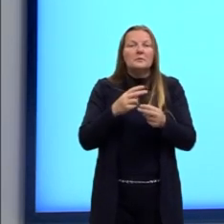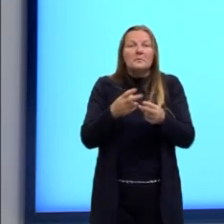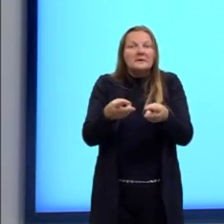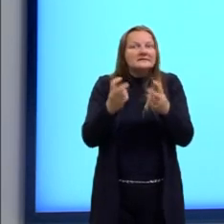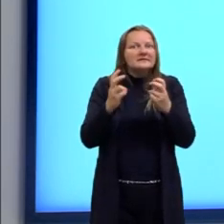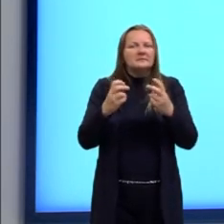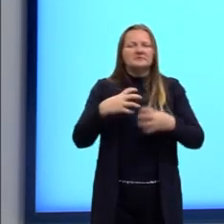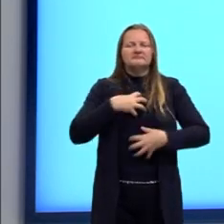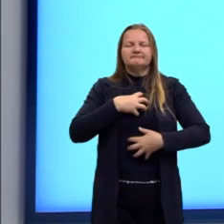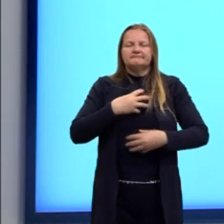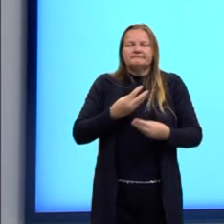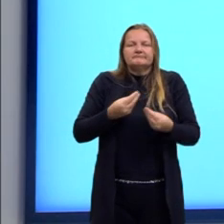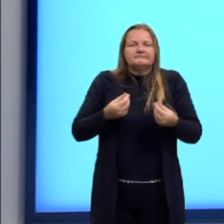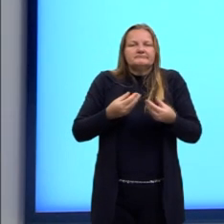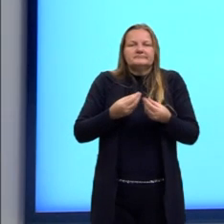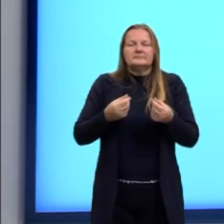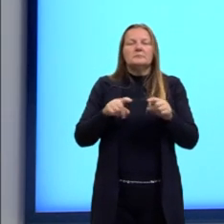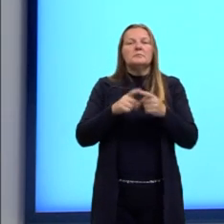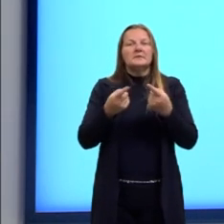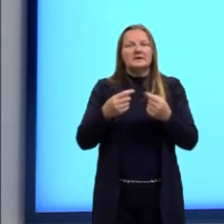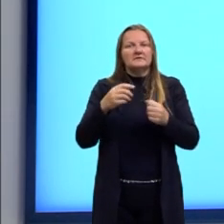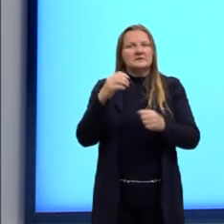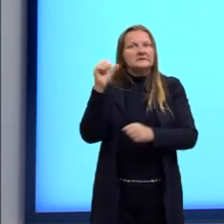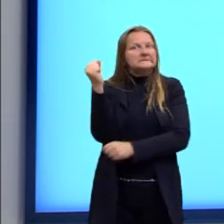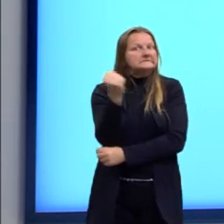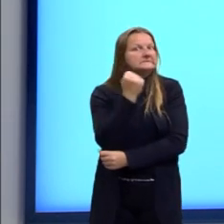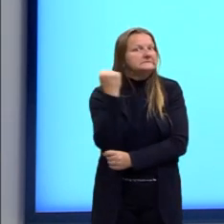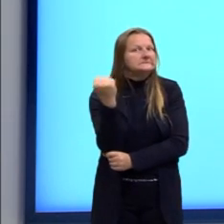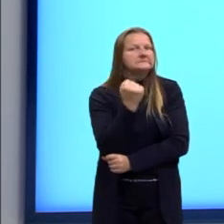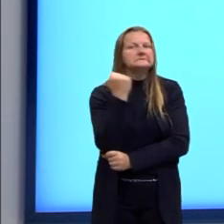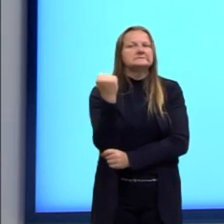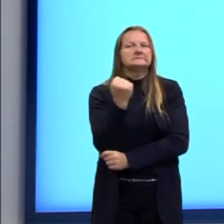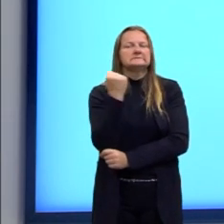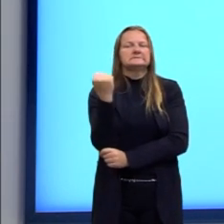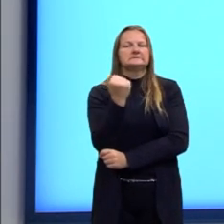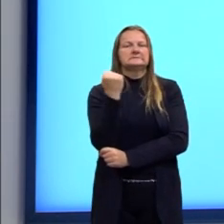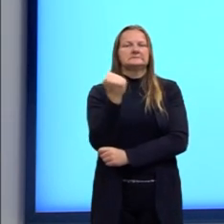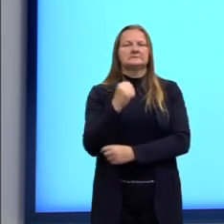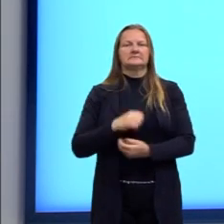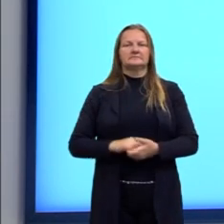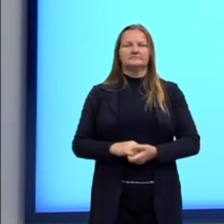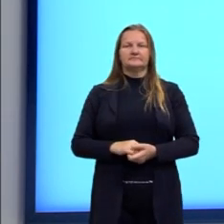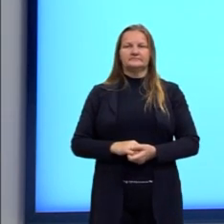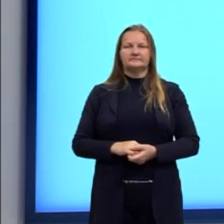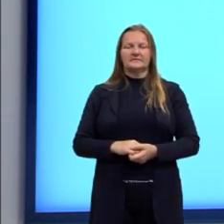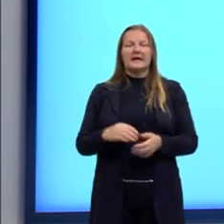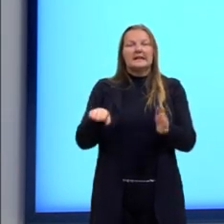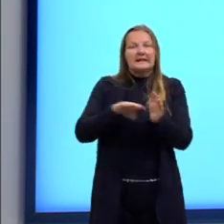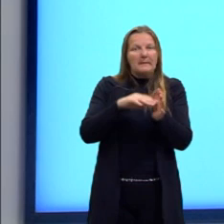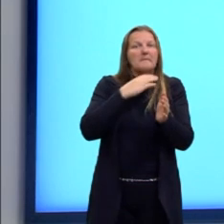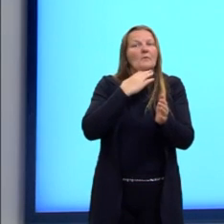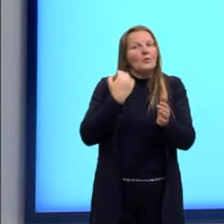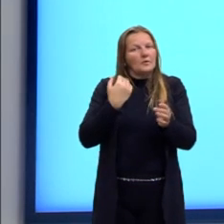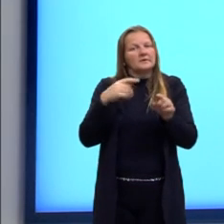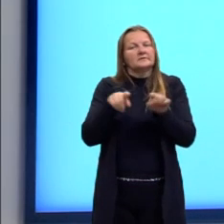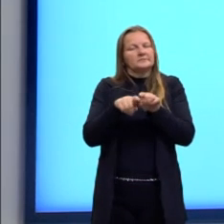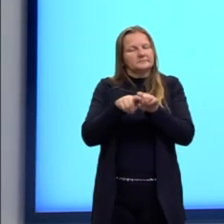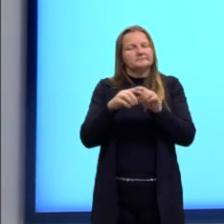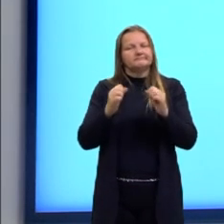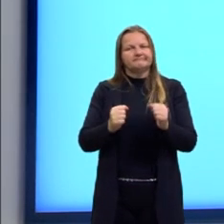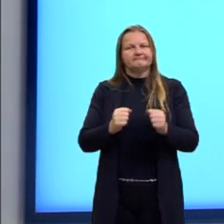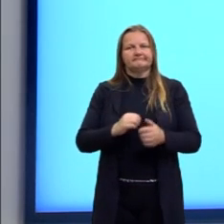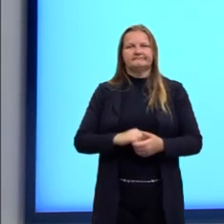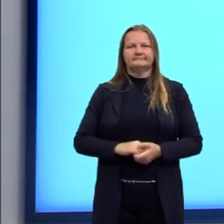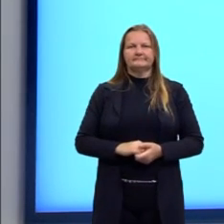ela é assintomática, mas às vezes o quadro agrava muito, né? Pode agravar até para óbito, certo, gente? Então,